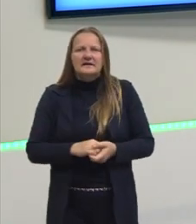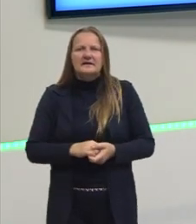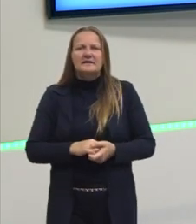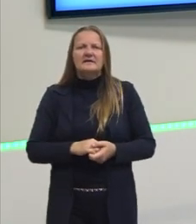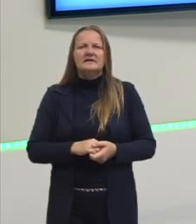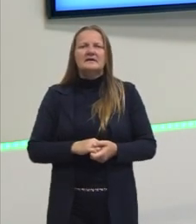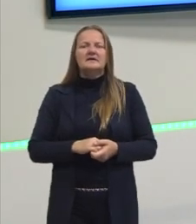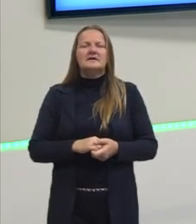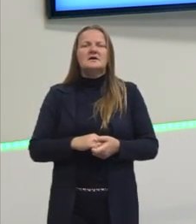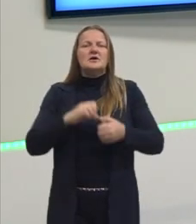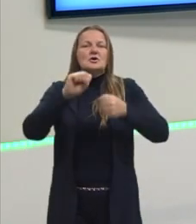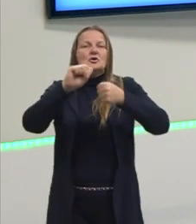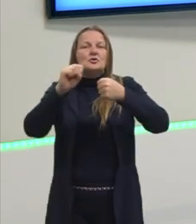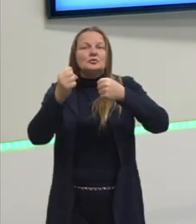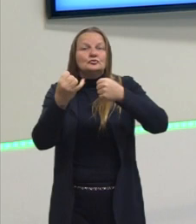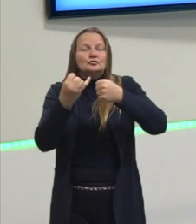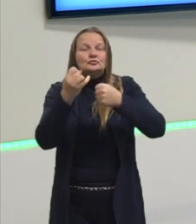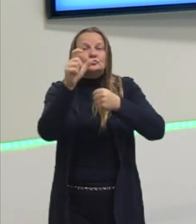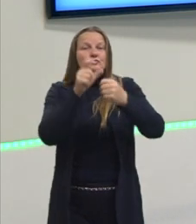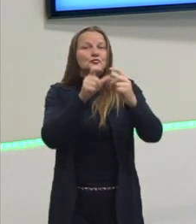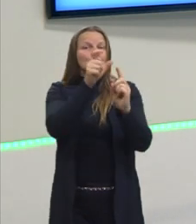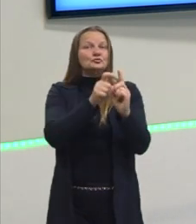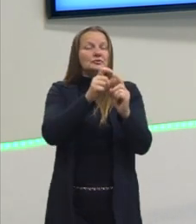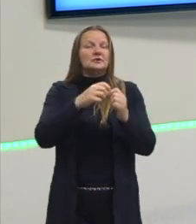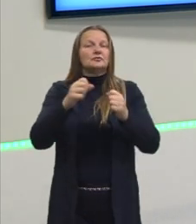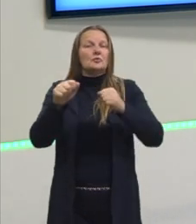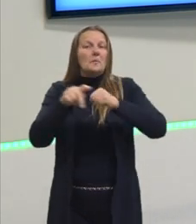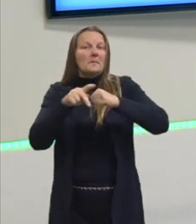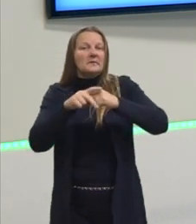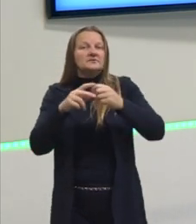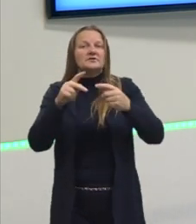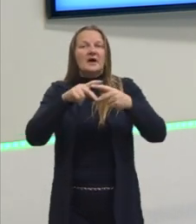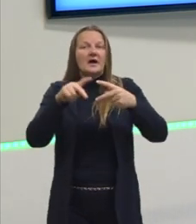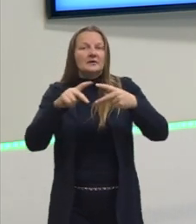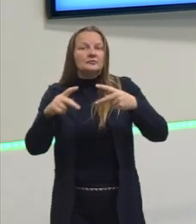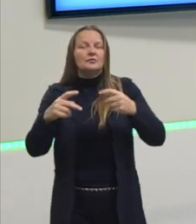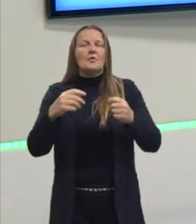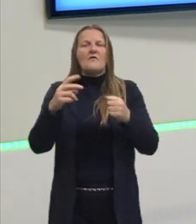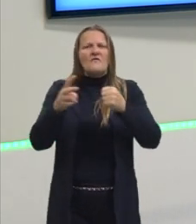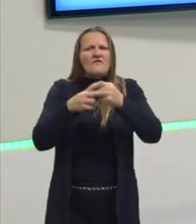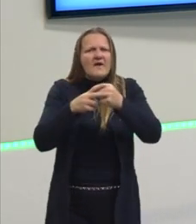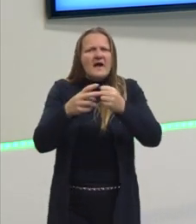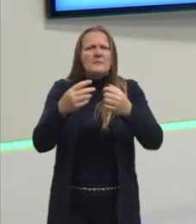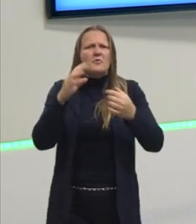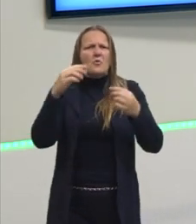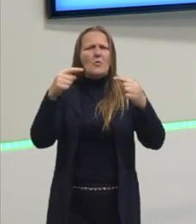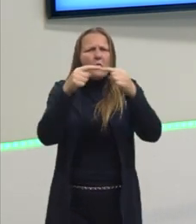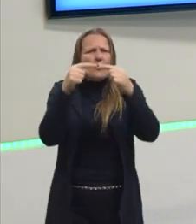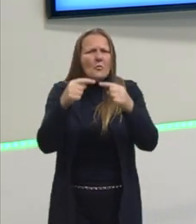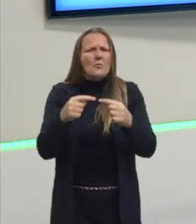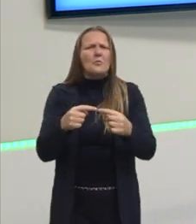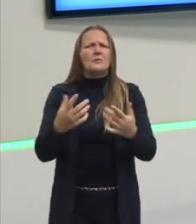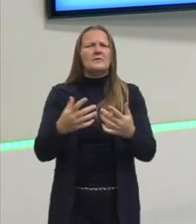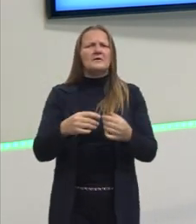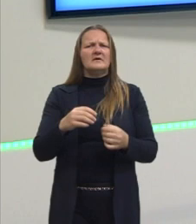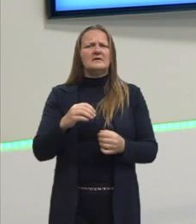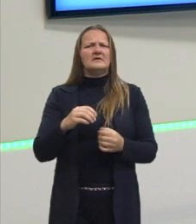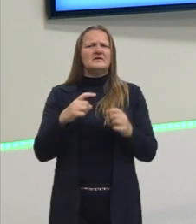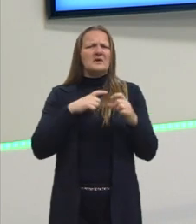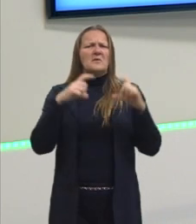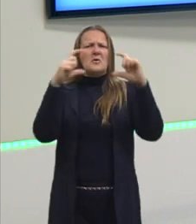por exemplo, sujeito predicado? Eu preciso aprender conjugação de verbo? Eu preciso aprender orações